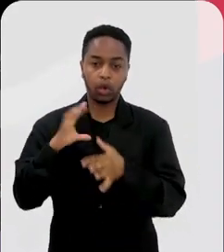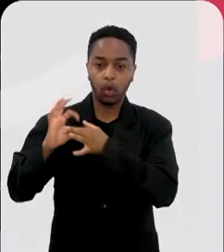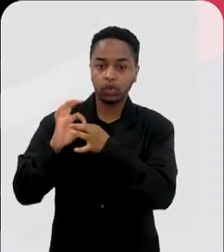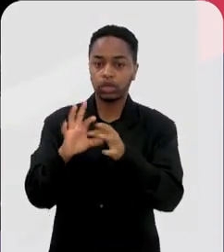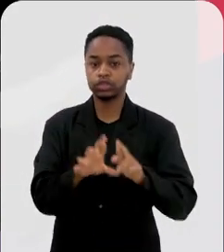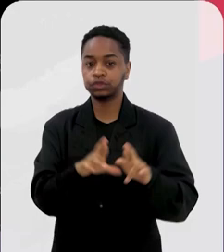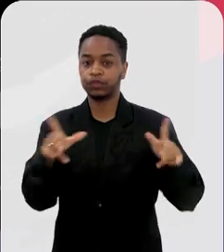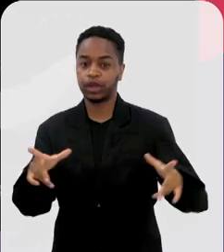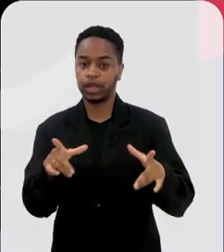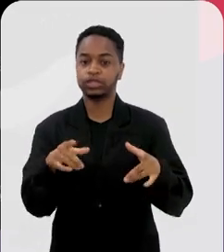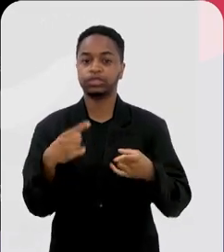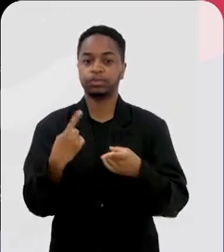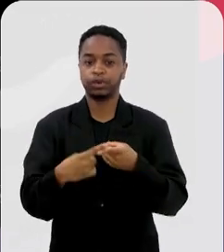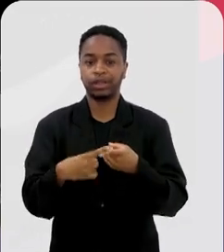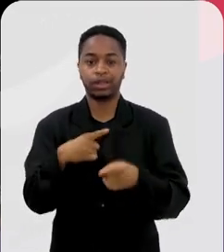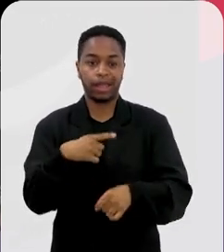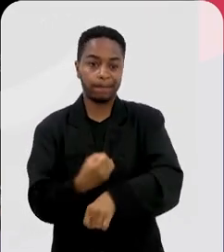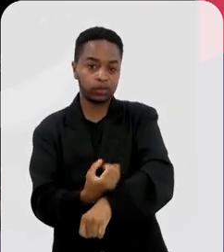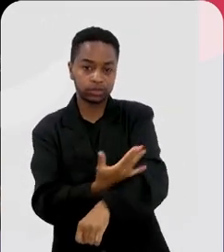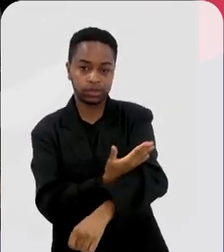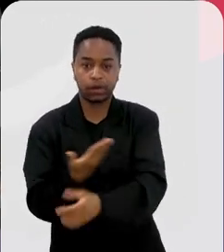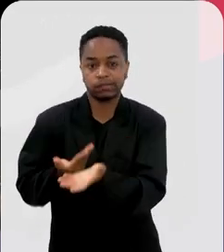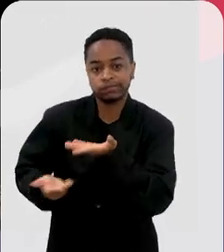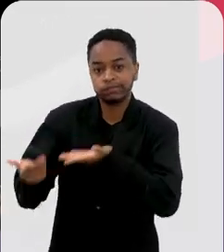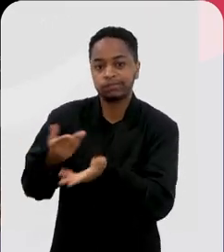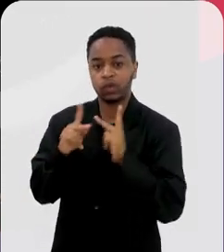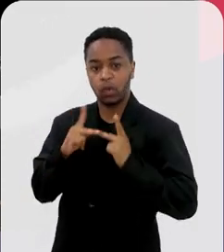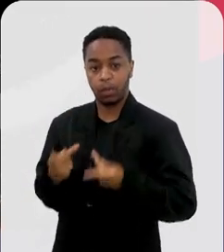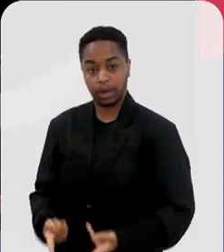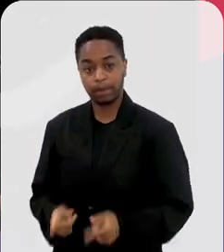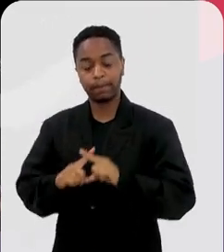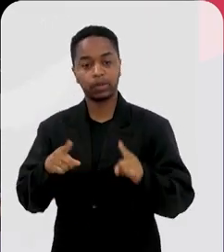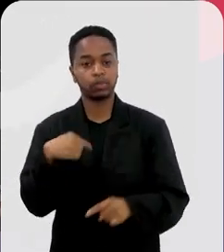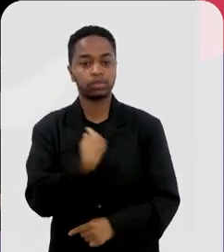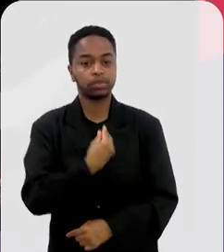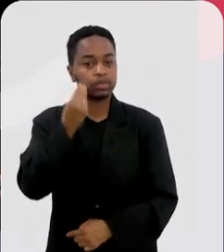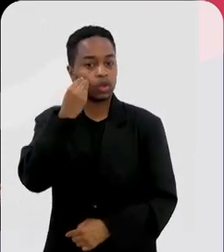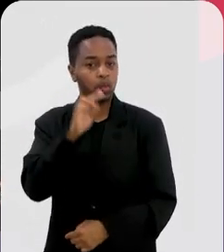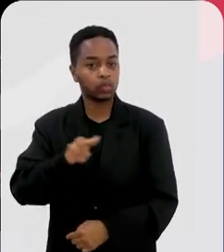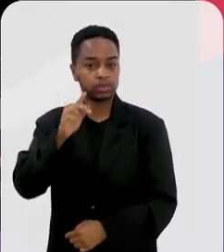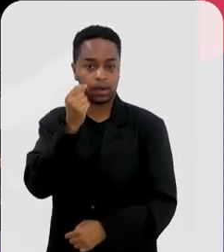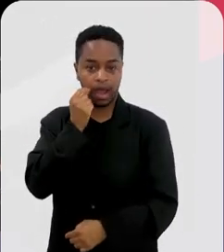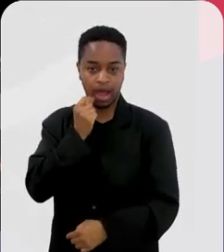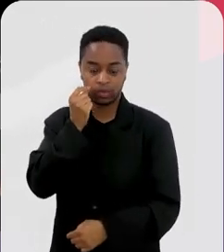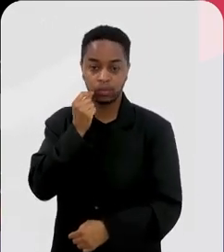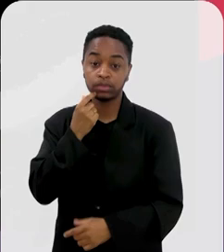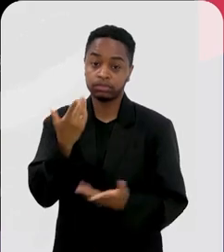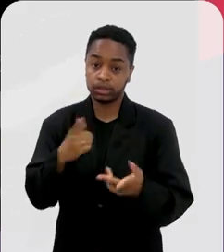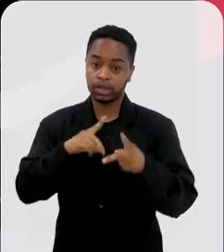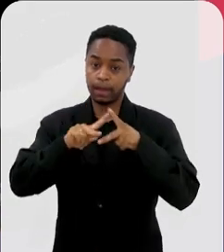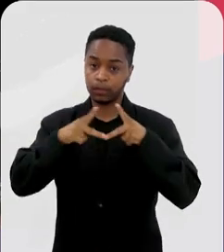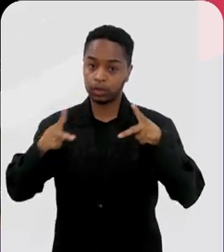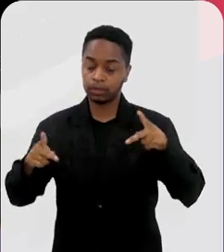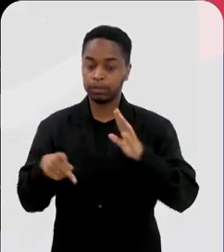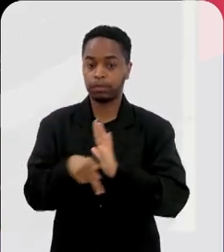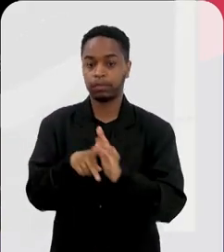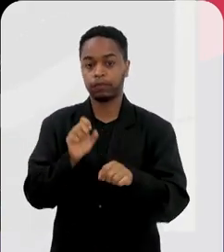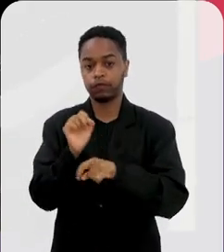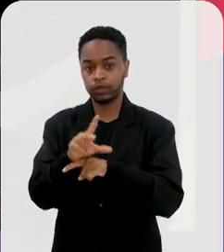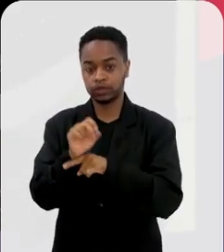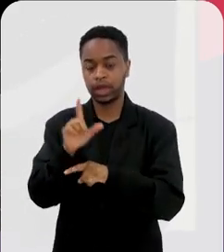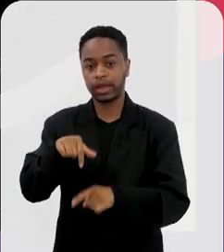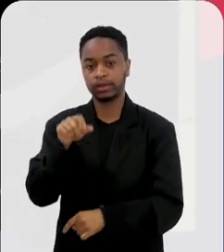contexto, né, da pandemia, do contexto emocional da pandemia, a gente vê se no camundongo, então, a proteína do vírus, que é a